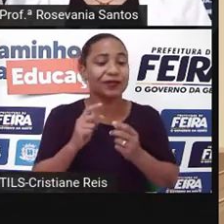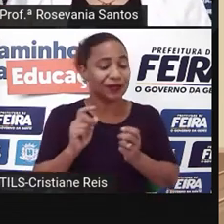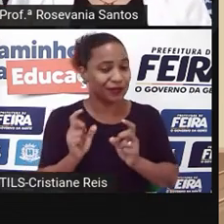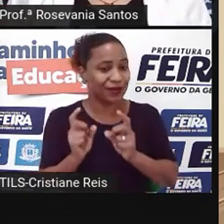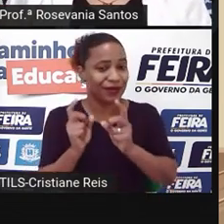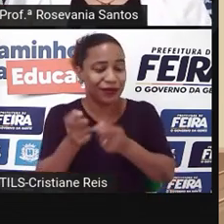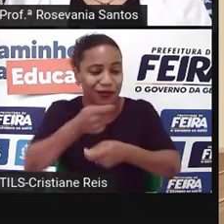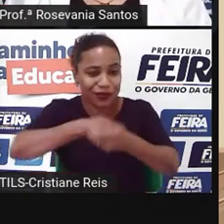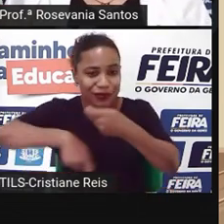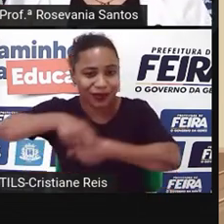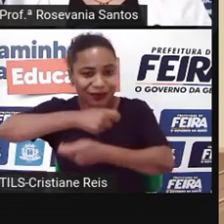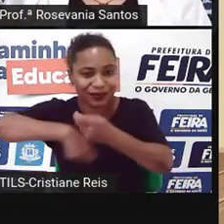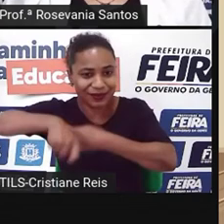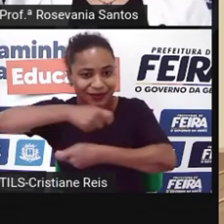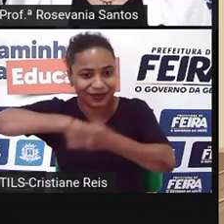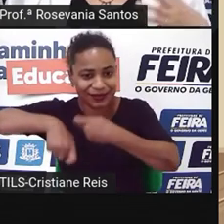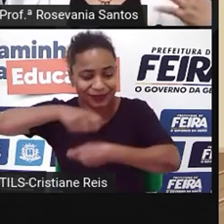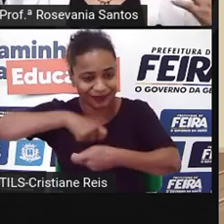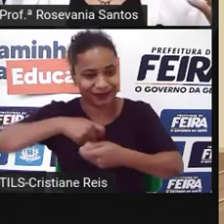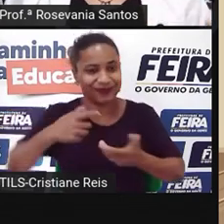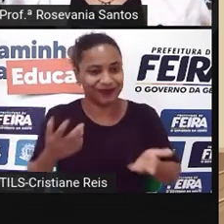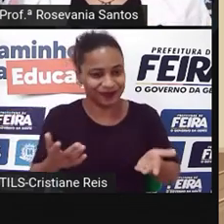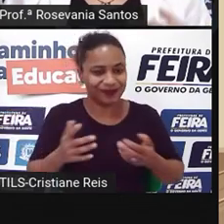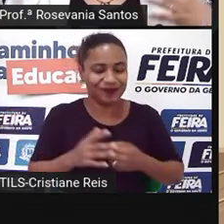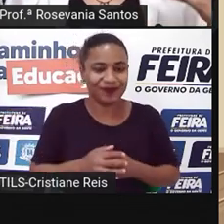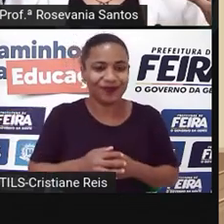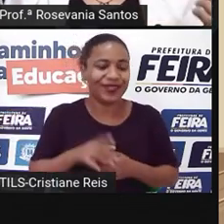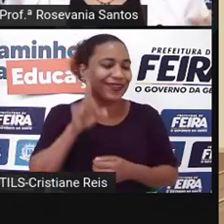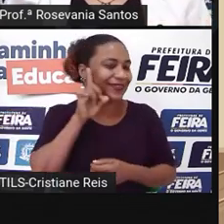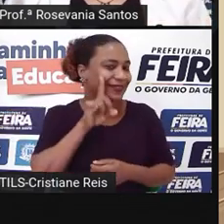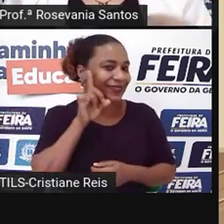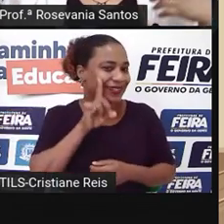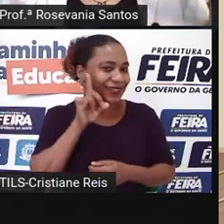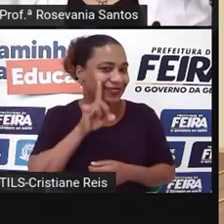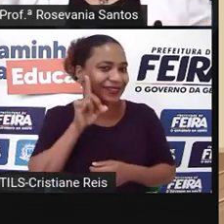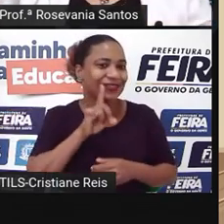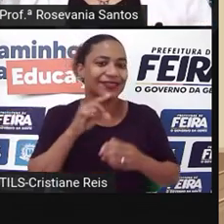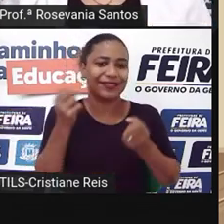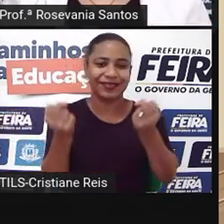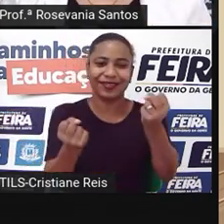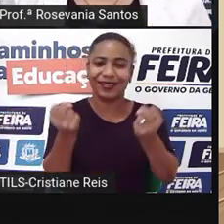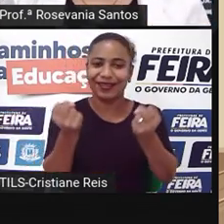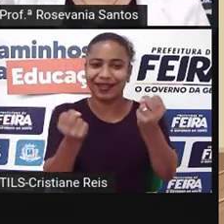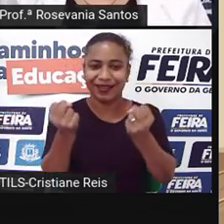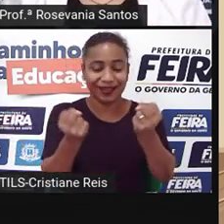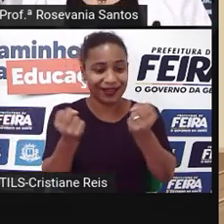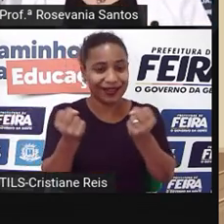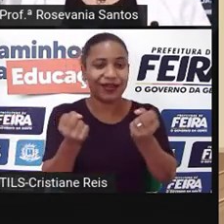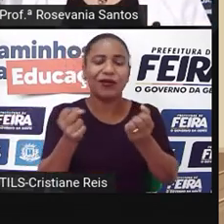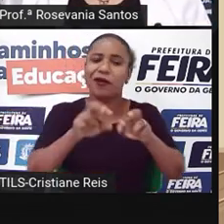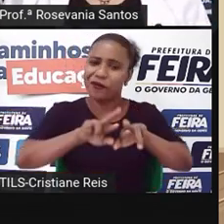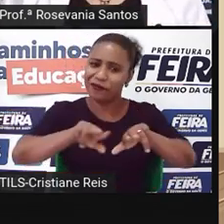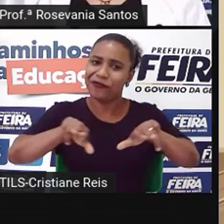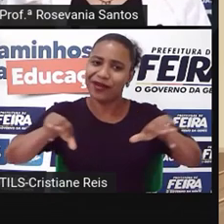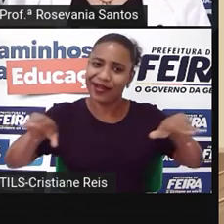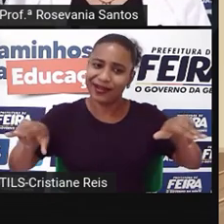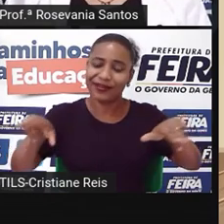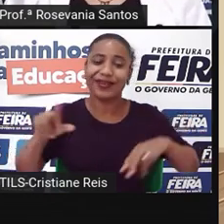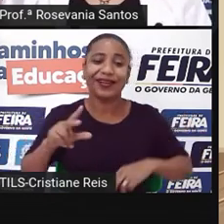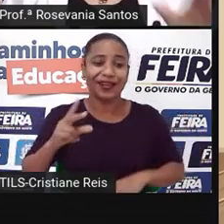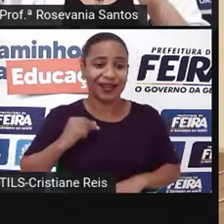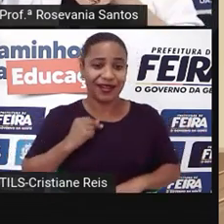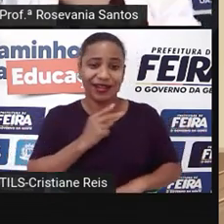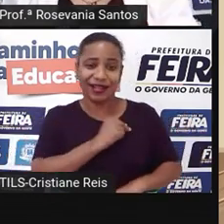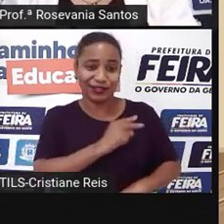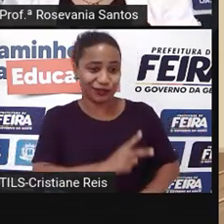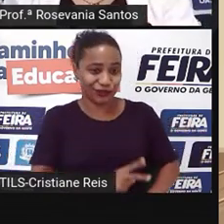mercado aí. Enquanto os Estados Unidos, muito baseado essa questão de carros, de produtos maiores, a China, ela resolveu